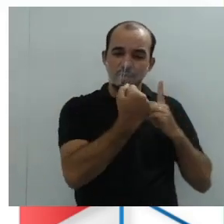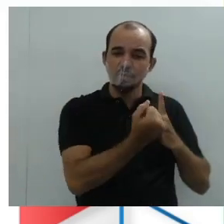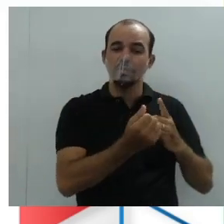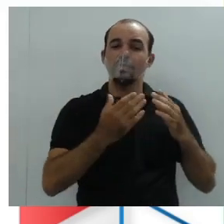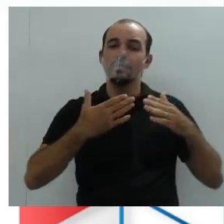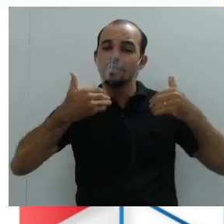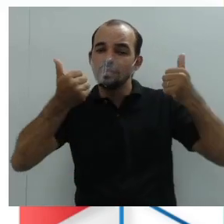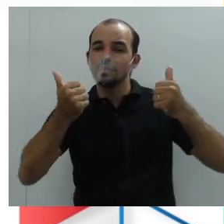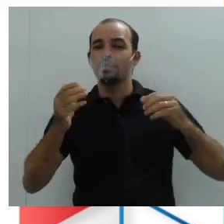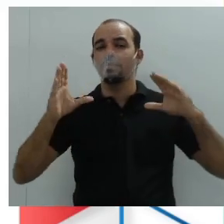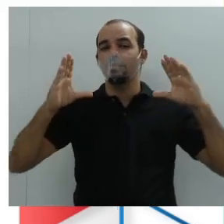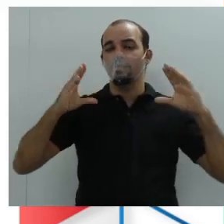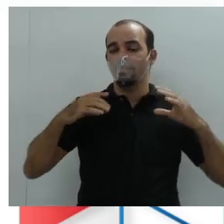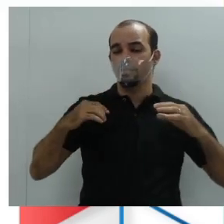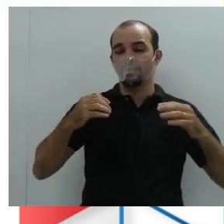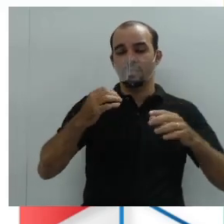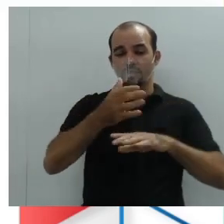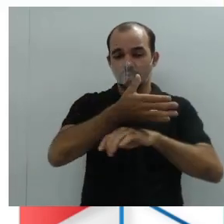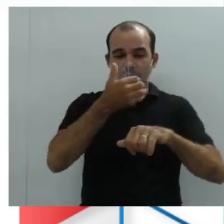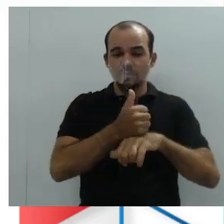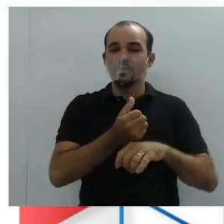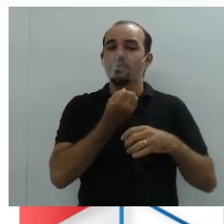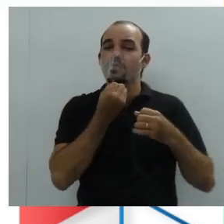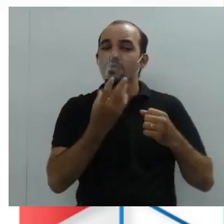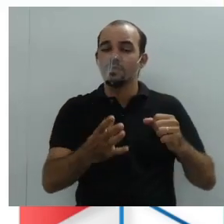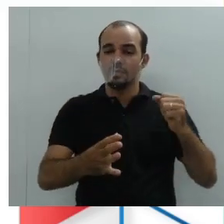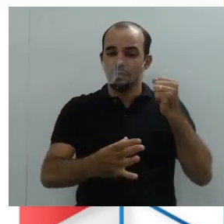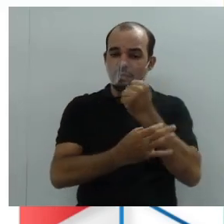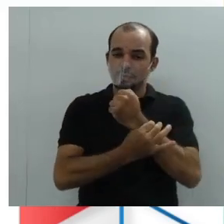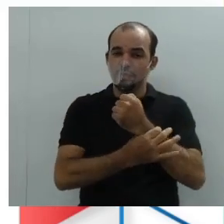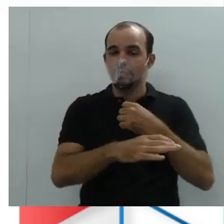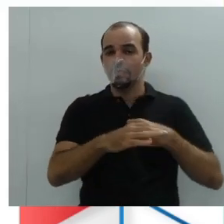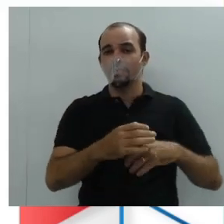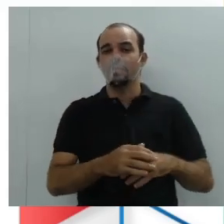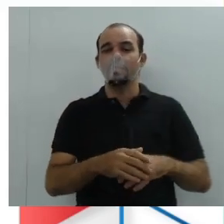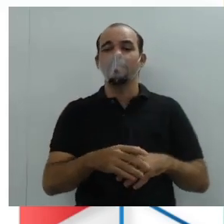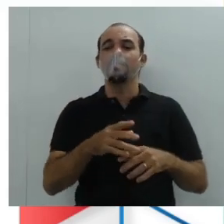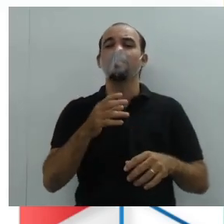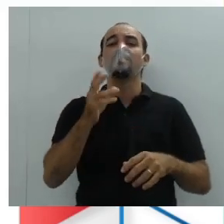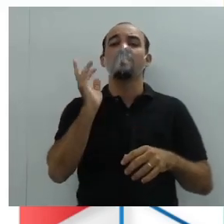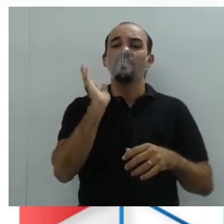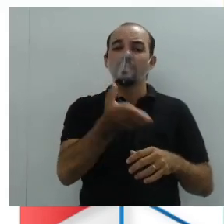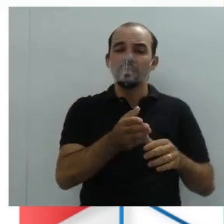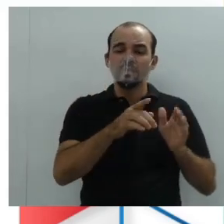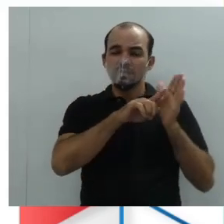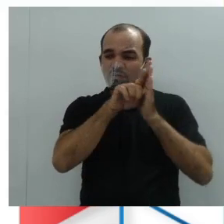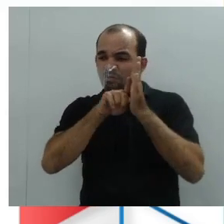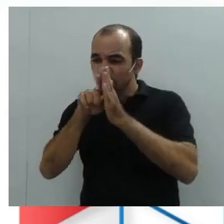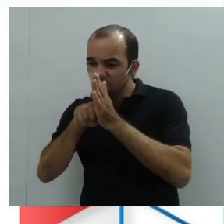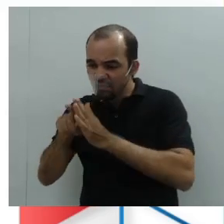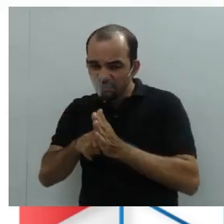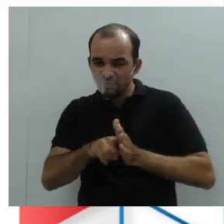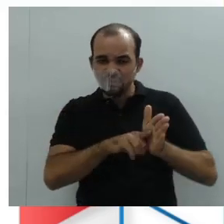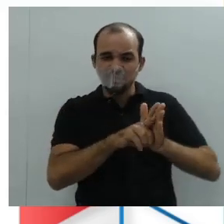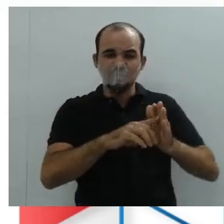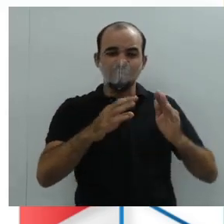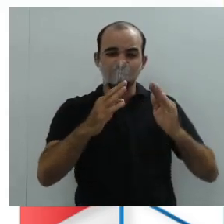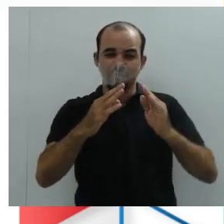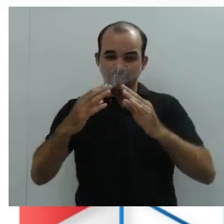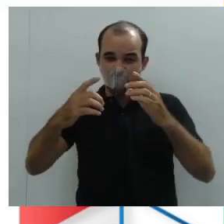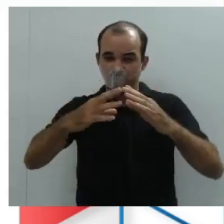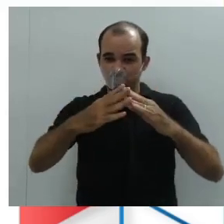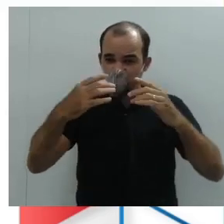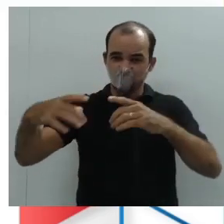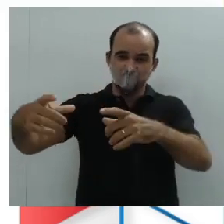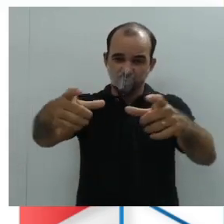bairro. Visto que na localidade não há nenhum outro tipo de atração para o conforto e distração da